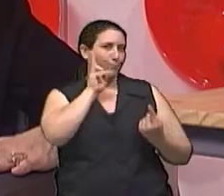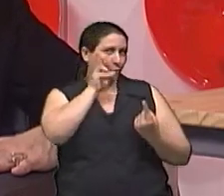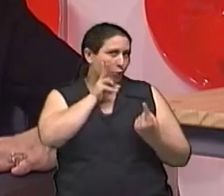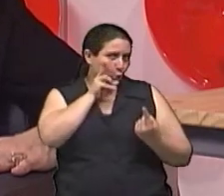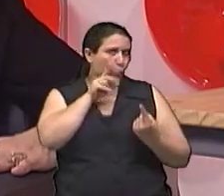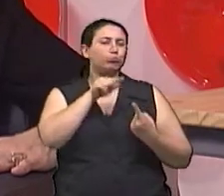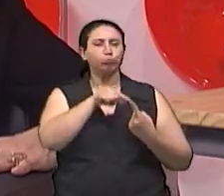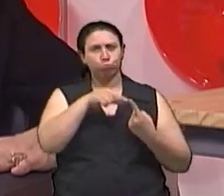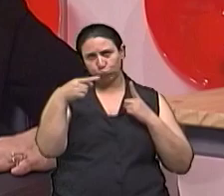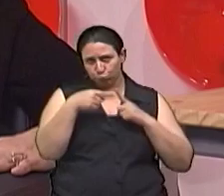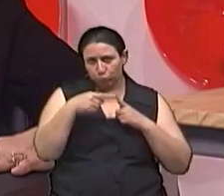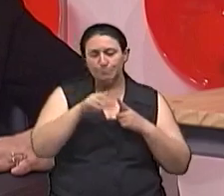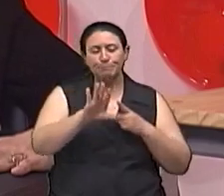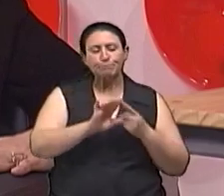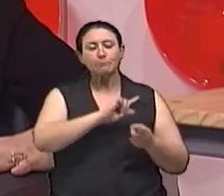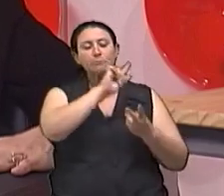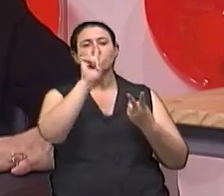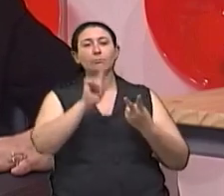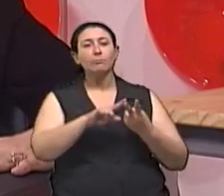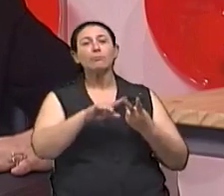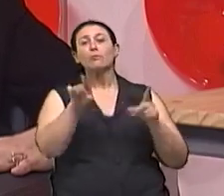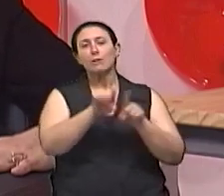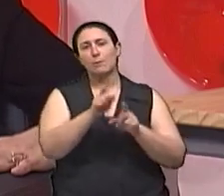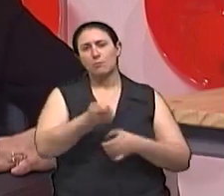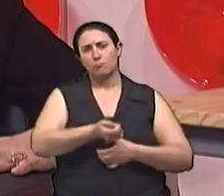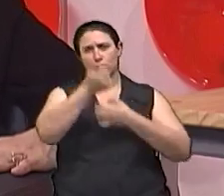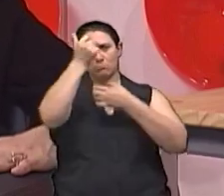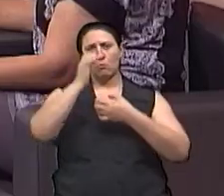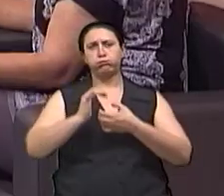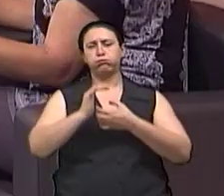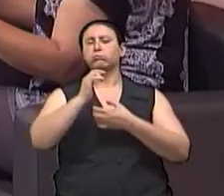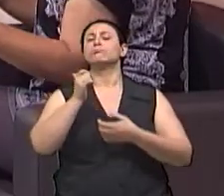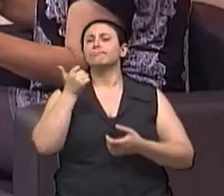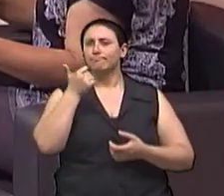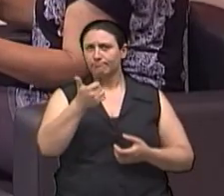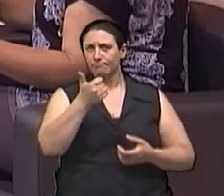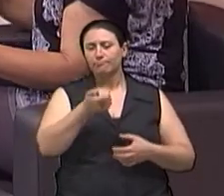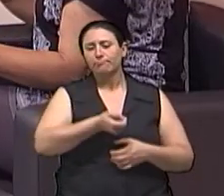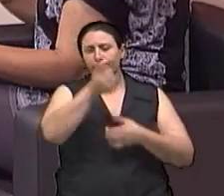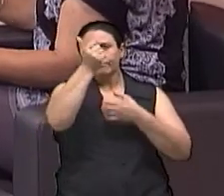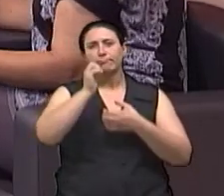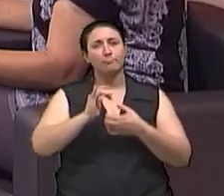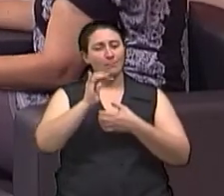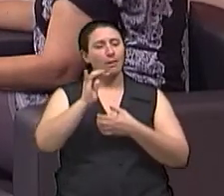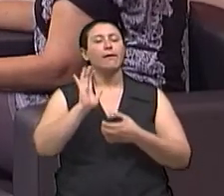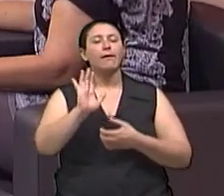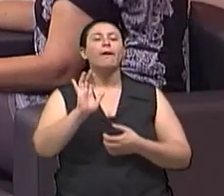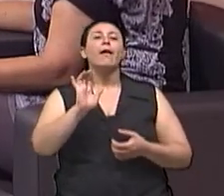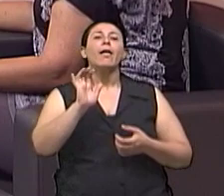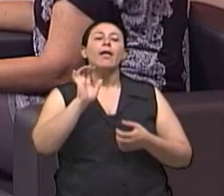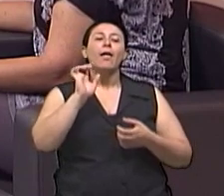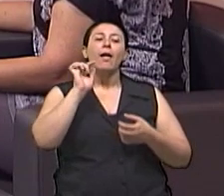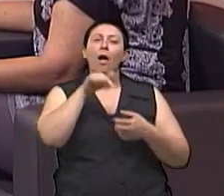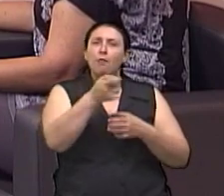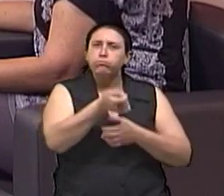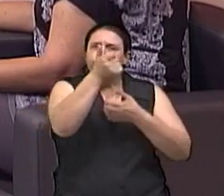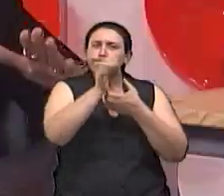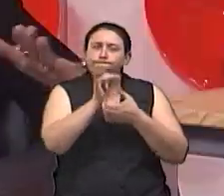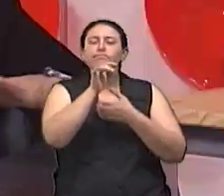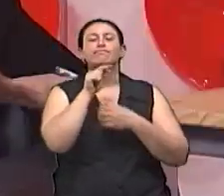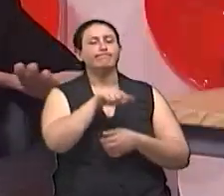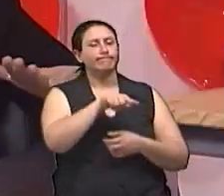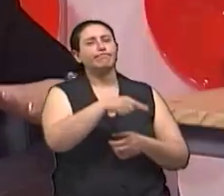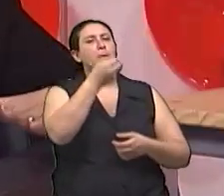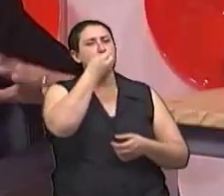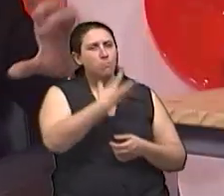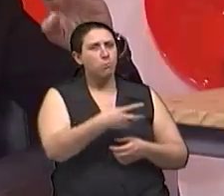e os espumantes Os espumantes, que a gente chama de champanhe erradamente, que são os espumantes Exato, que são os espumantes Eles